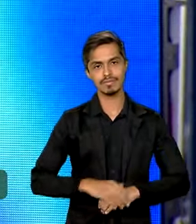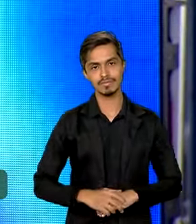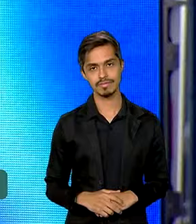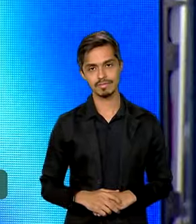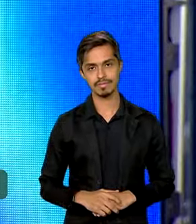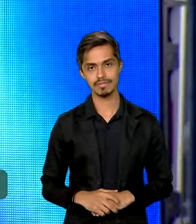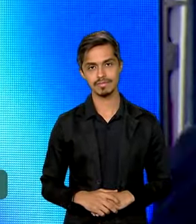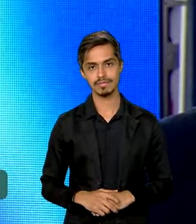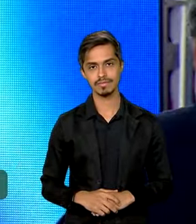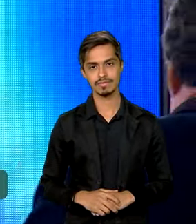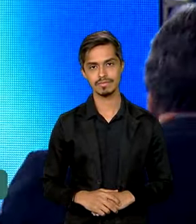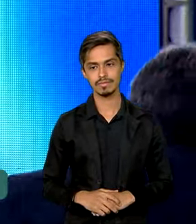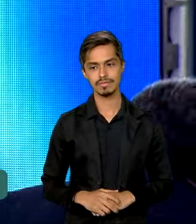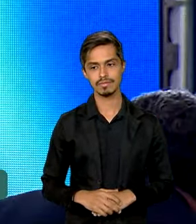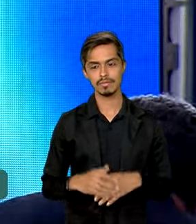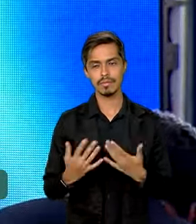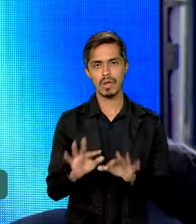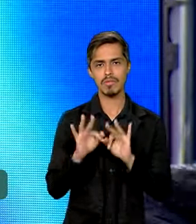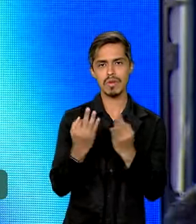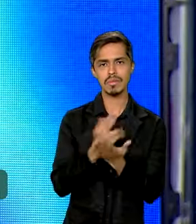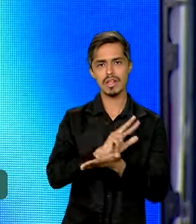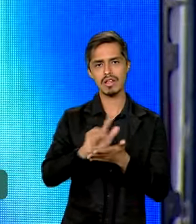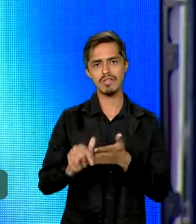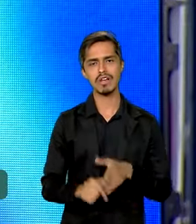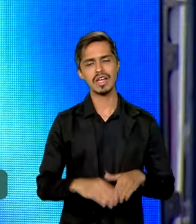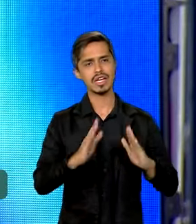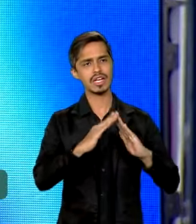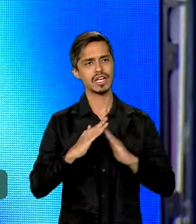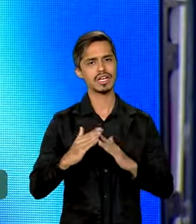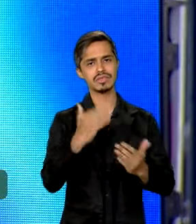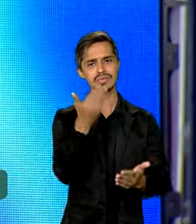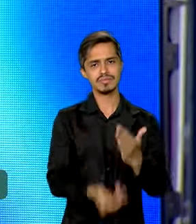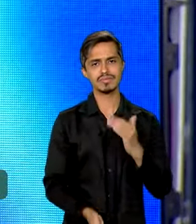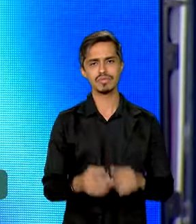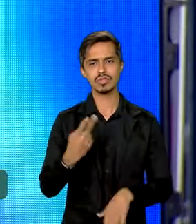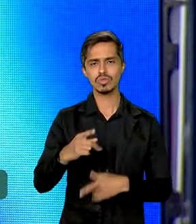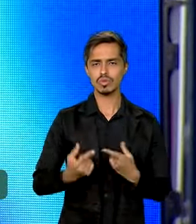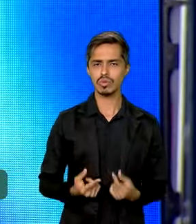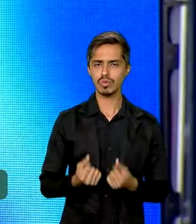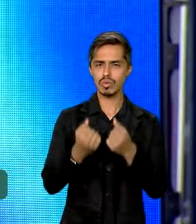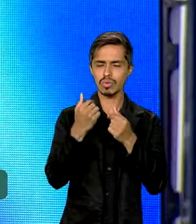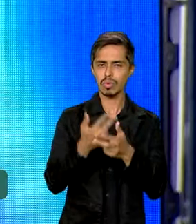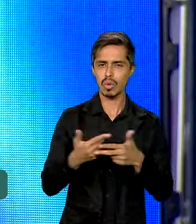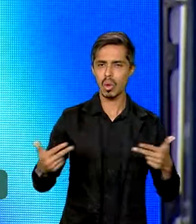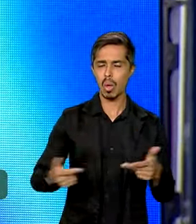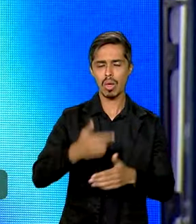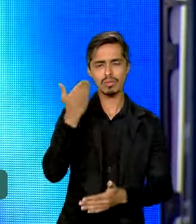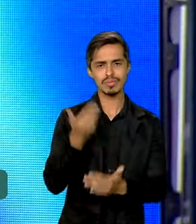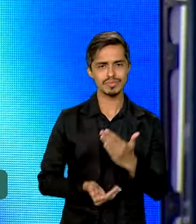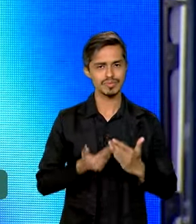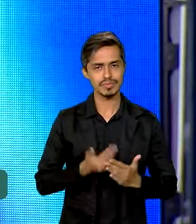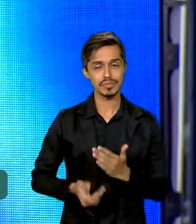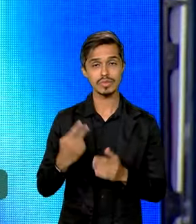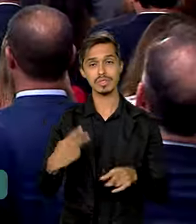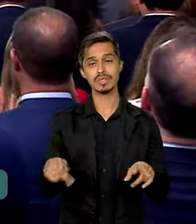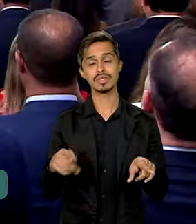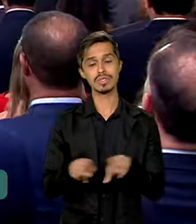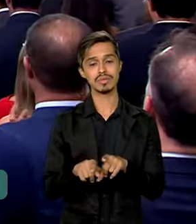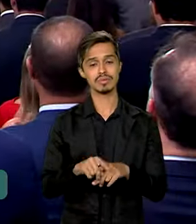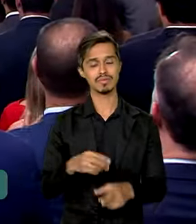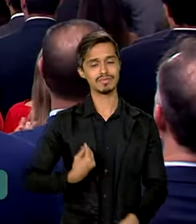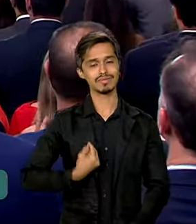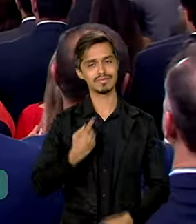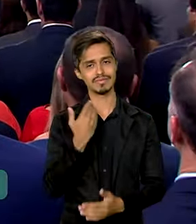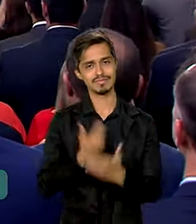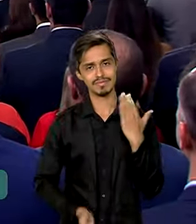vez maior nos últimos anos. Famílias perdendo suas casas, seus bens e até mesmo as suas vidas. Os